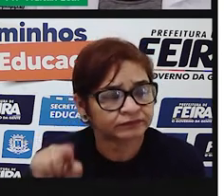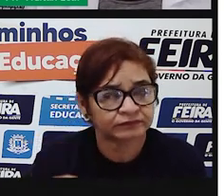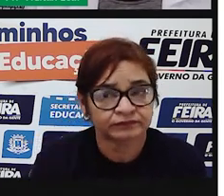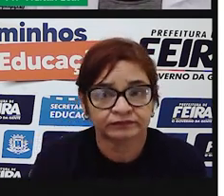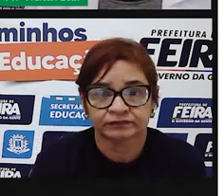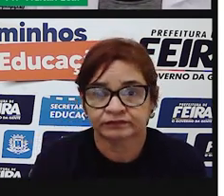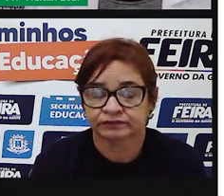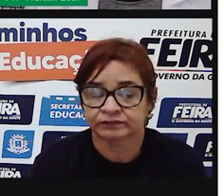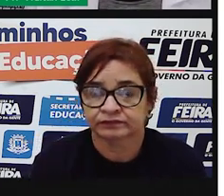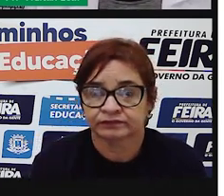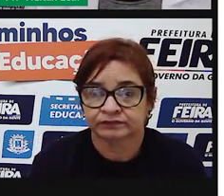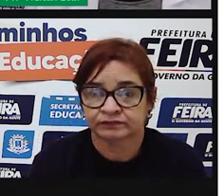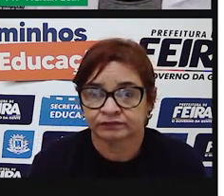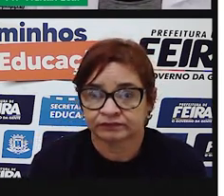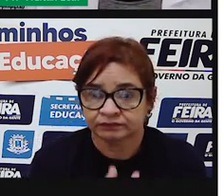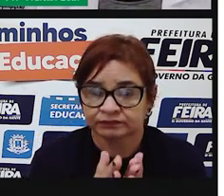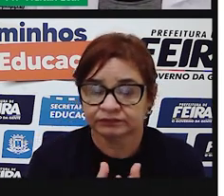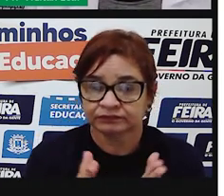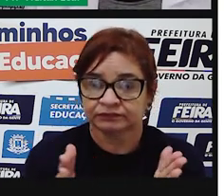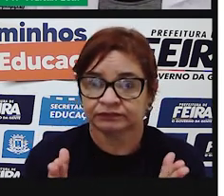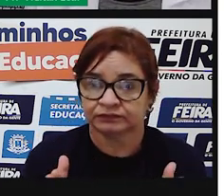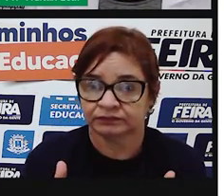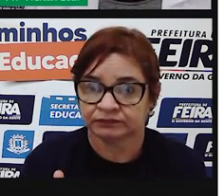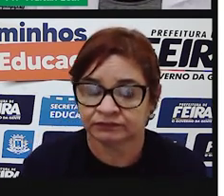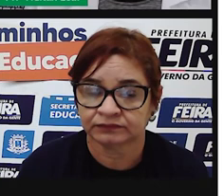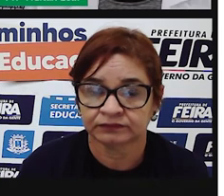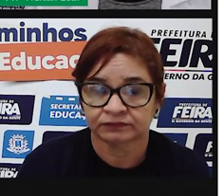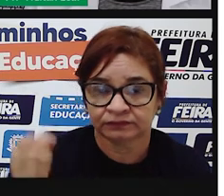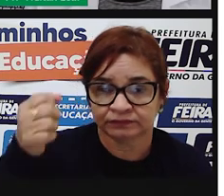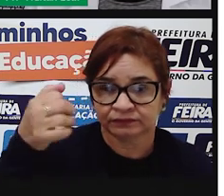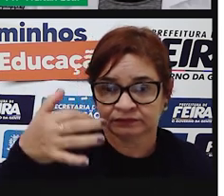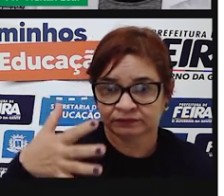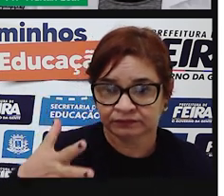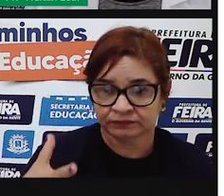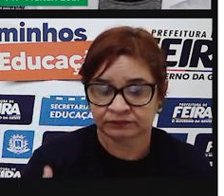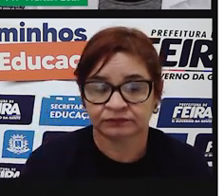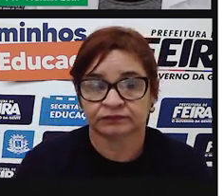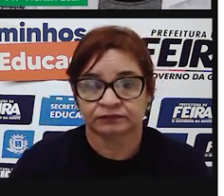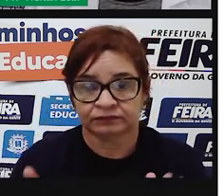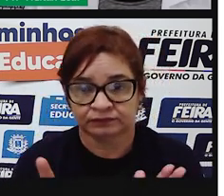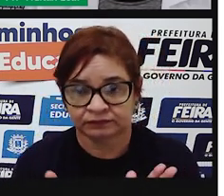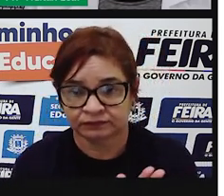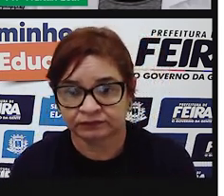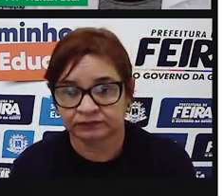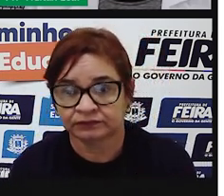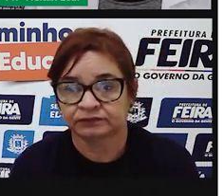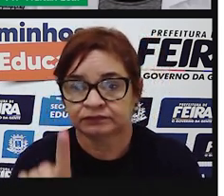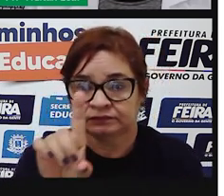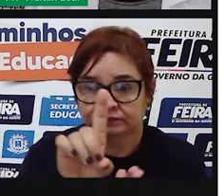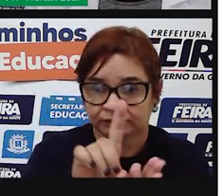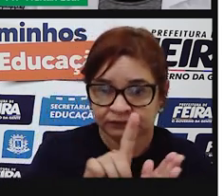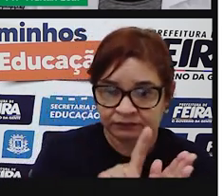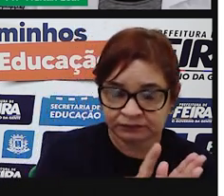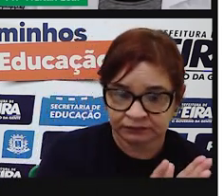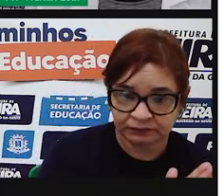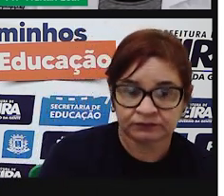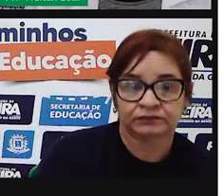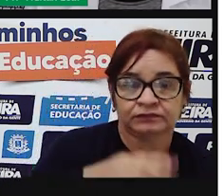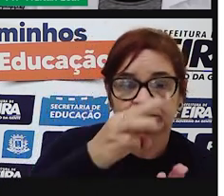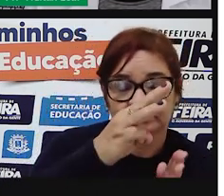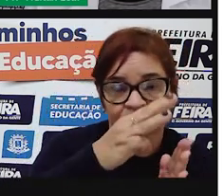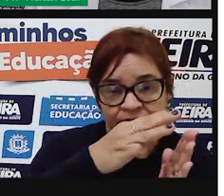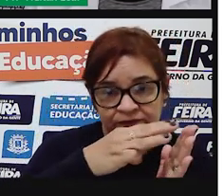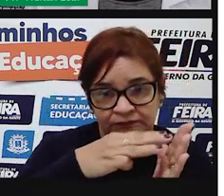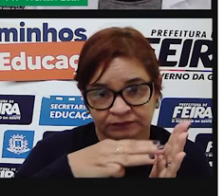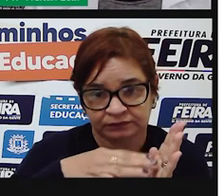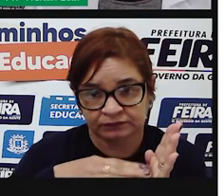separar itens de uma enumeração, de leis, de decretos, de